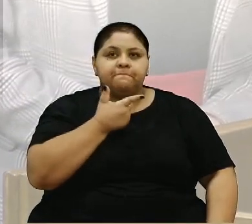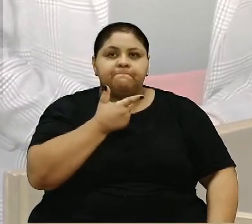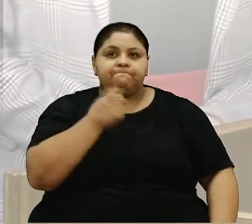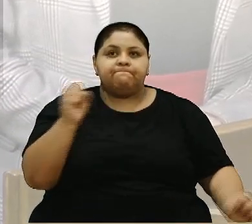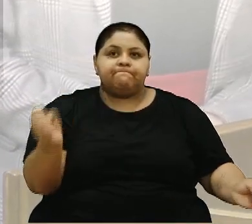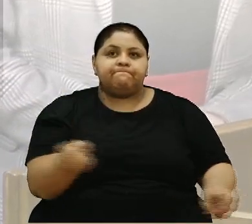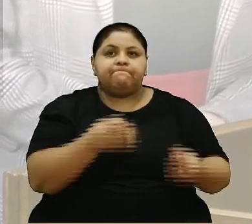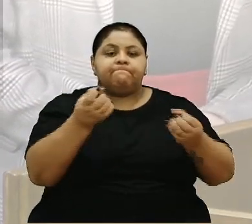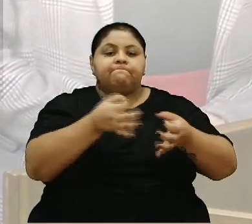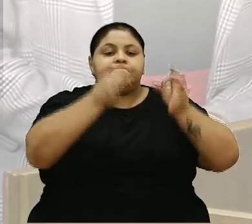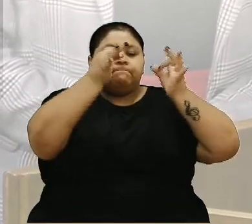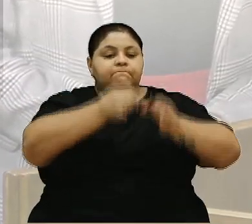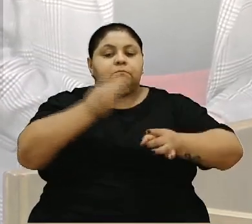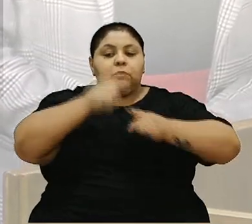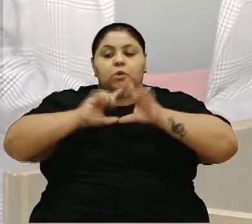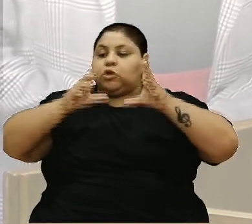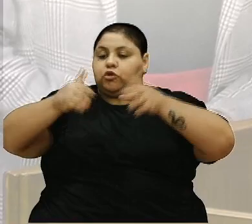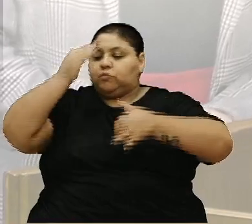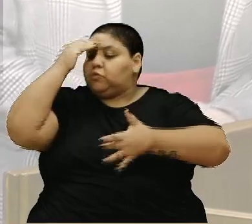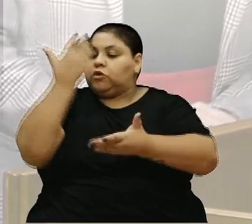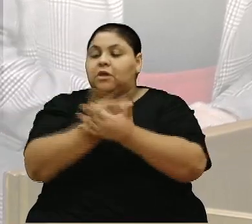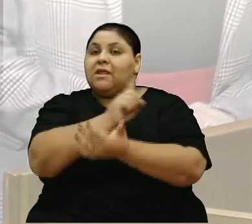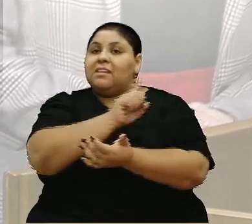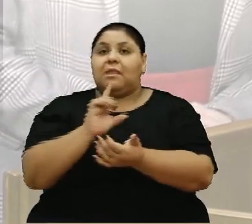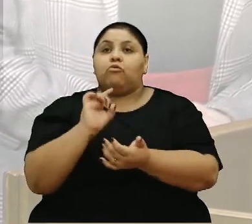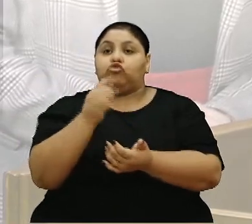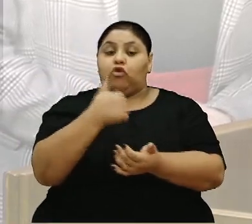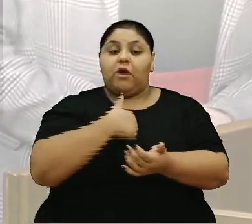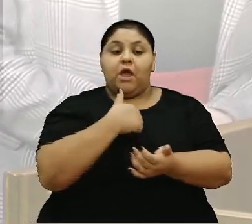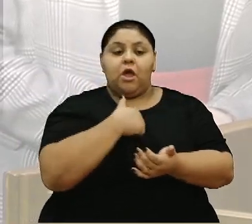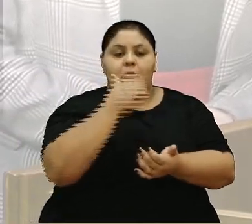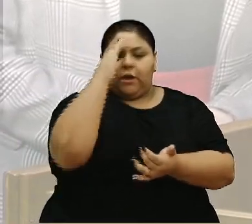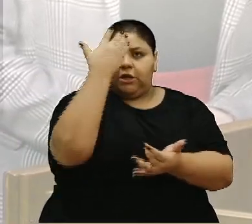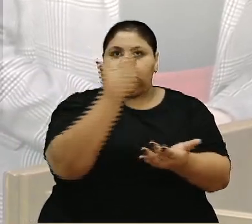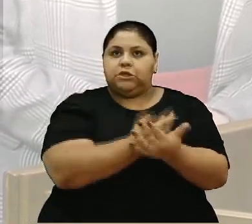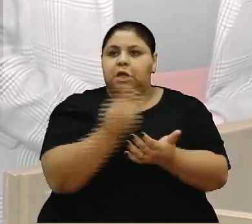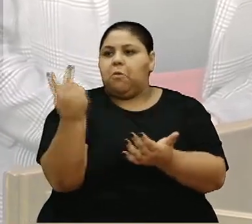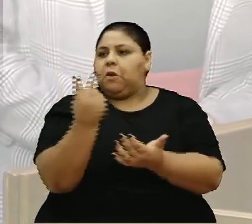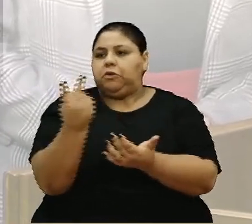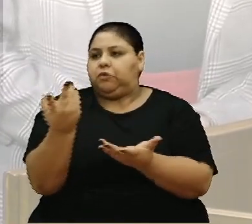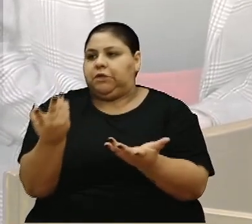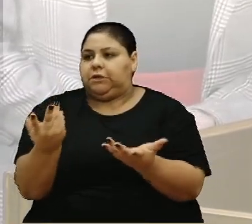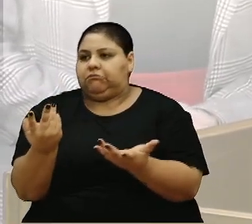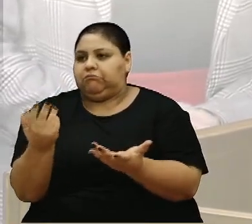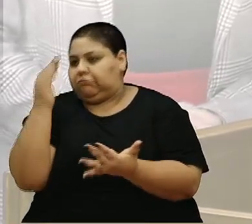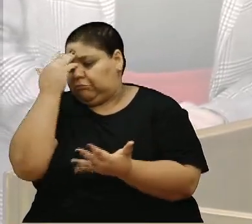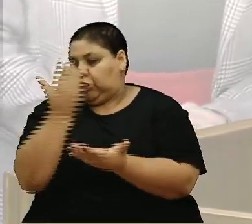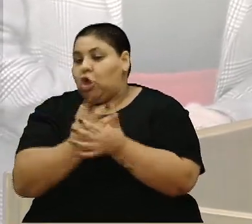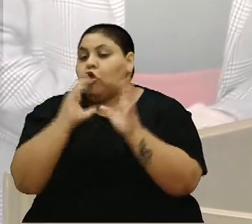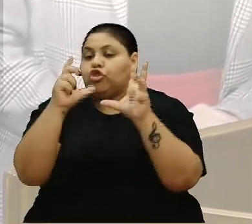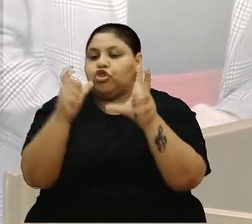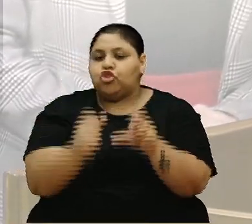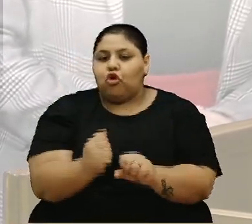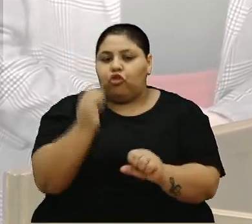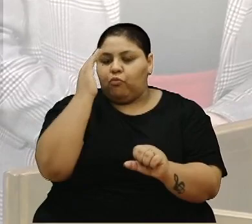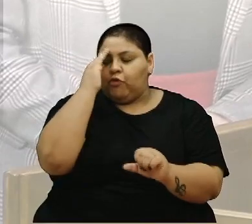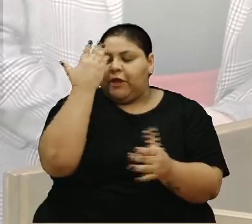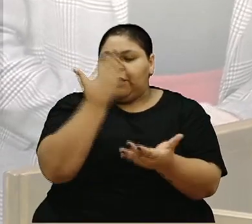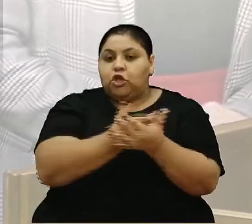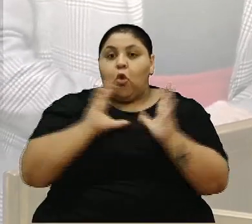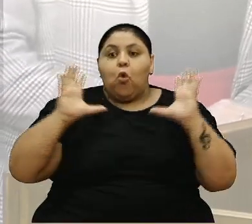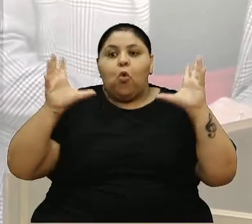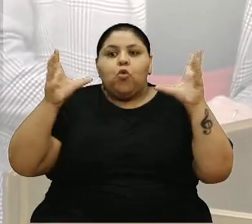festa nova deu certo porque todo mundo acreditou. Não foi uma coisa que eu acreditei, uma coisa que as gurias acreditaram, assim, todo mundo uniu esforços